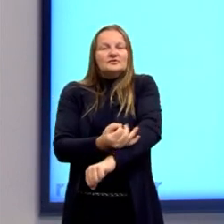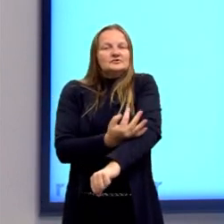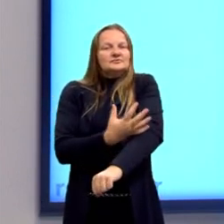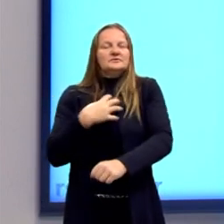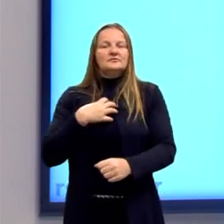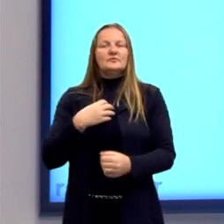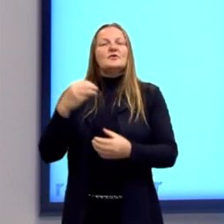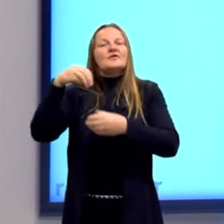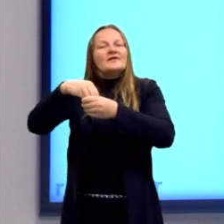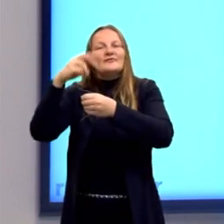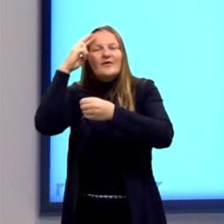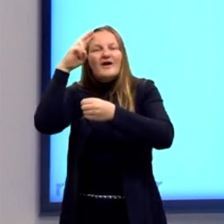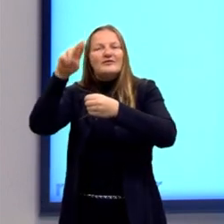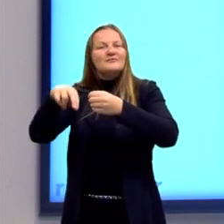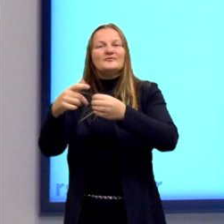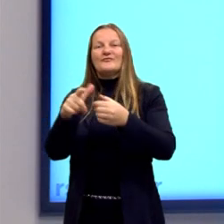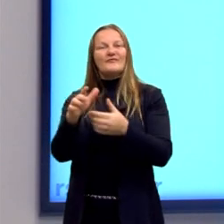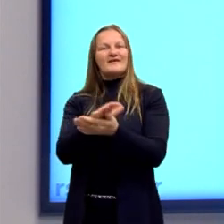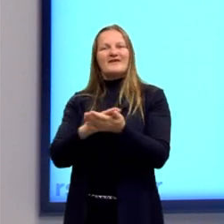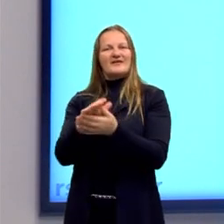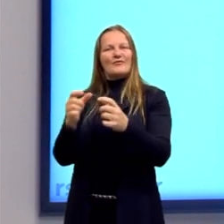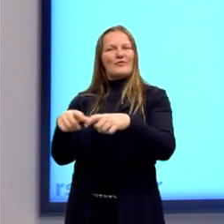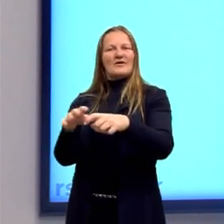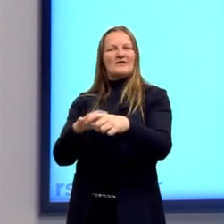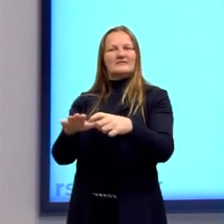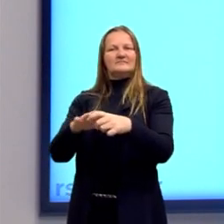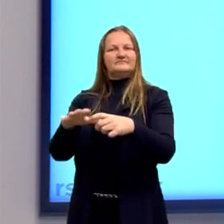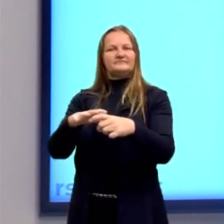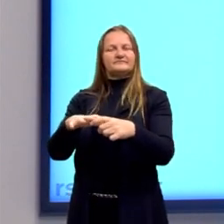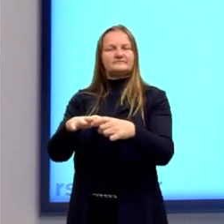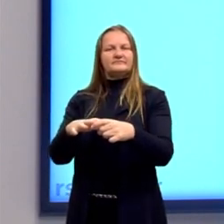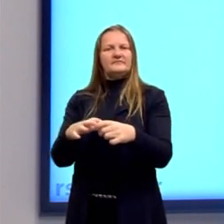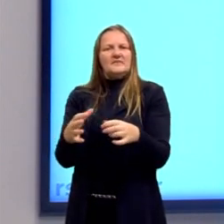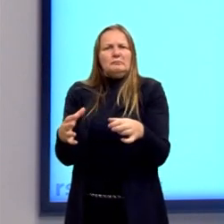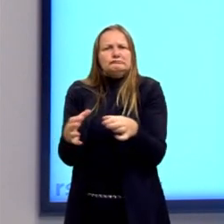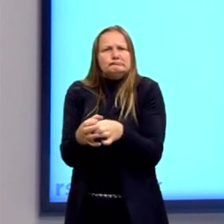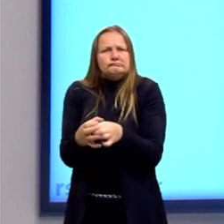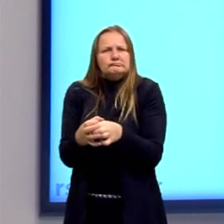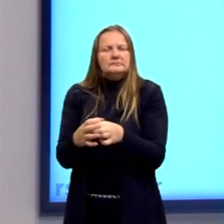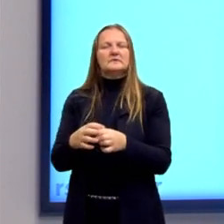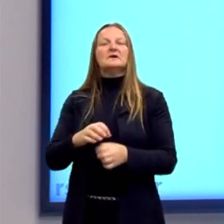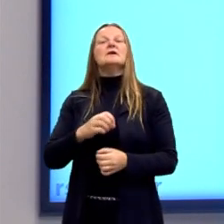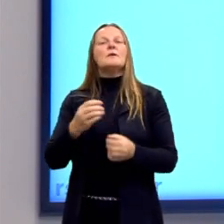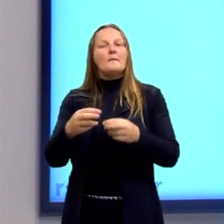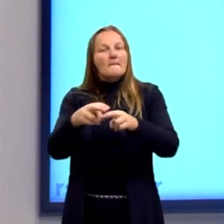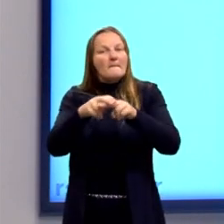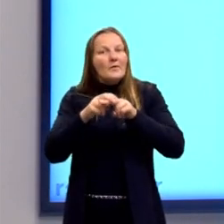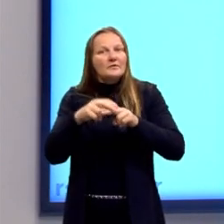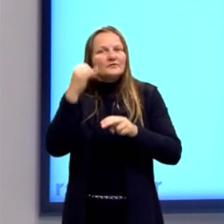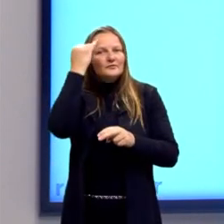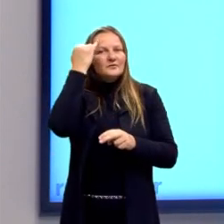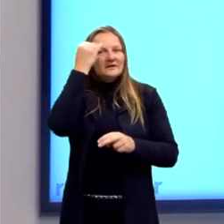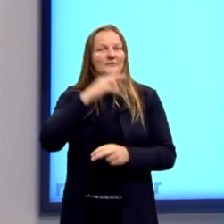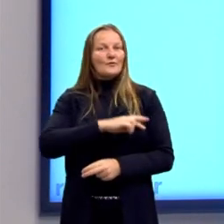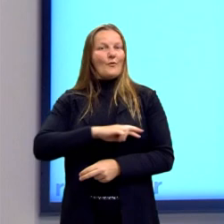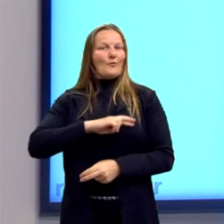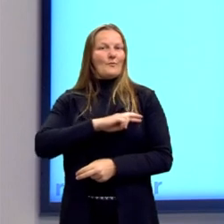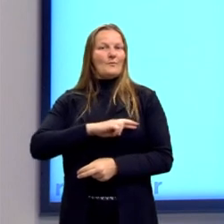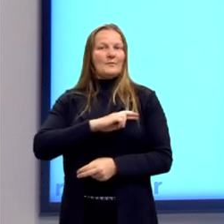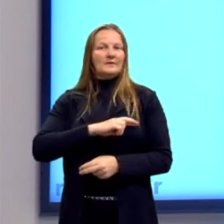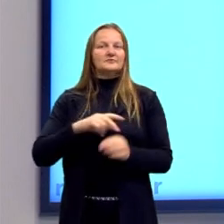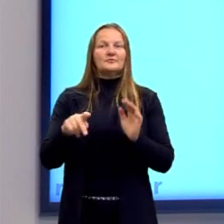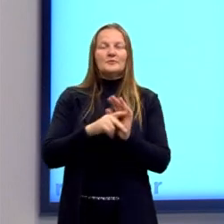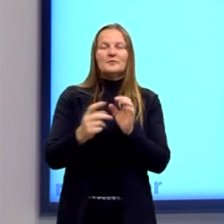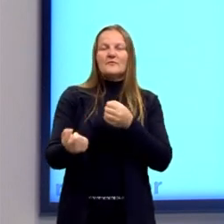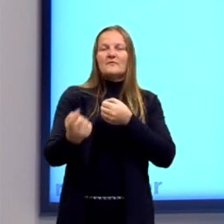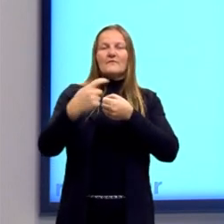racionalismo, isso fica sem espaço. Ou com pouco espaço. Então, por isso, esse idealismo romântico, que seria uma